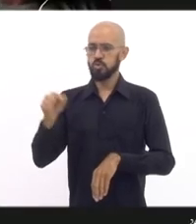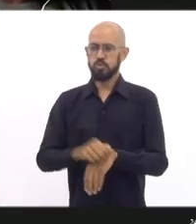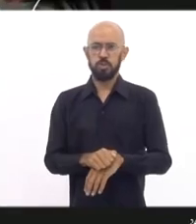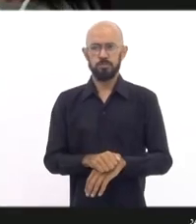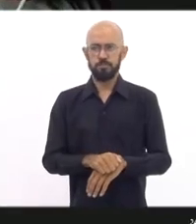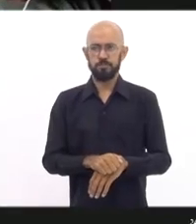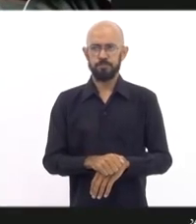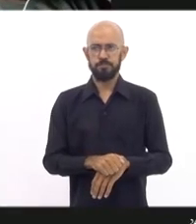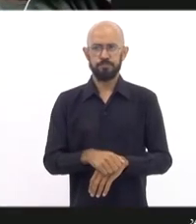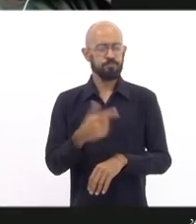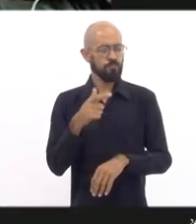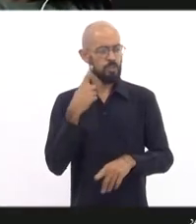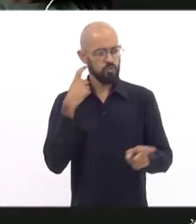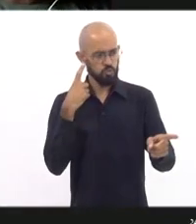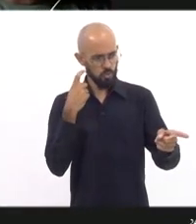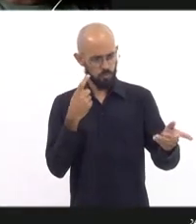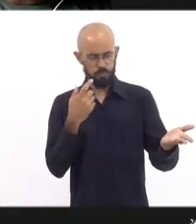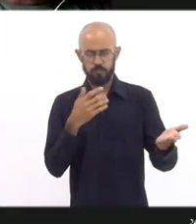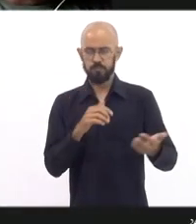Está sem som, Mônica.